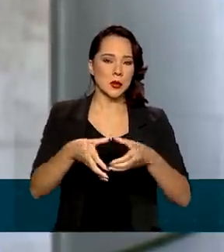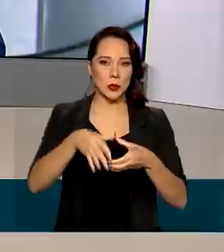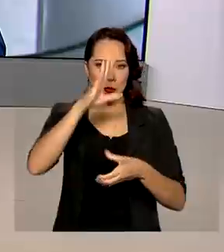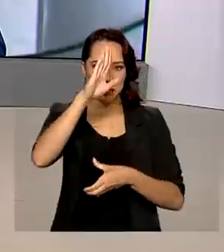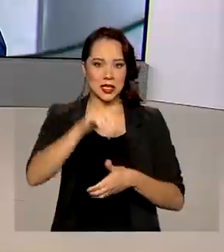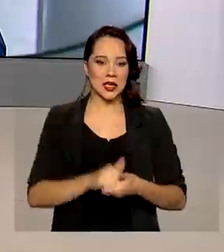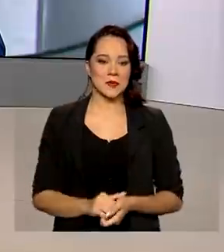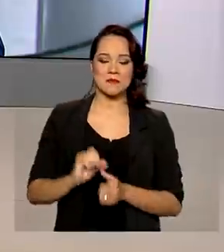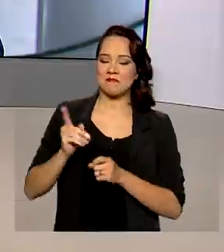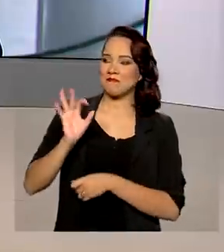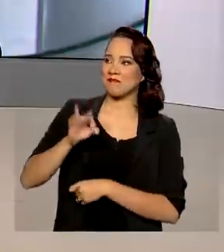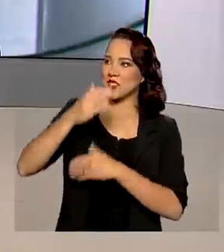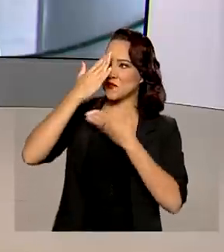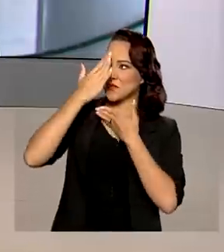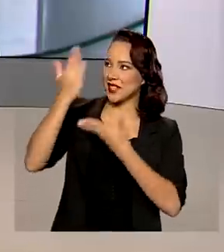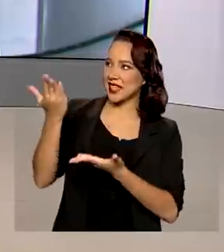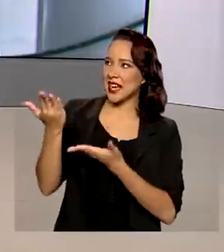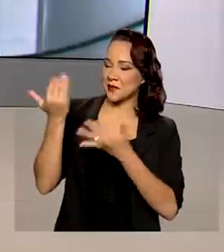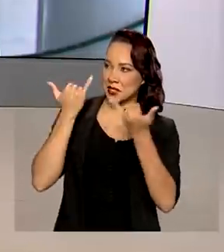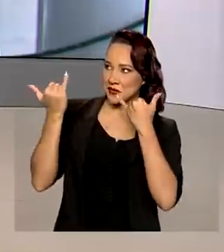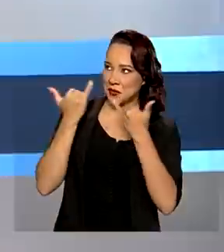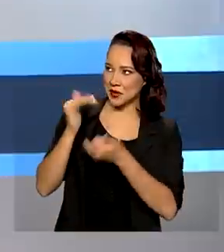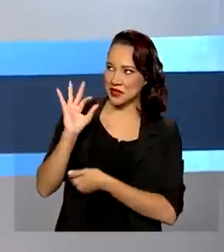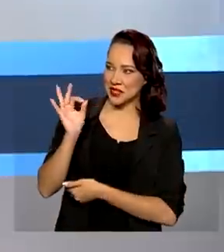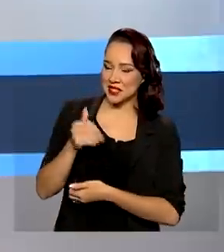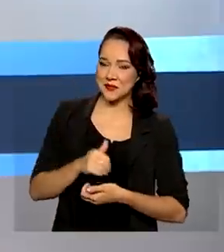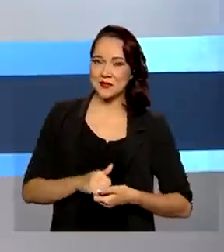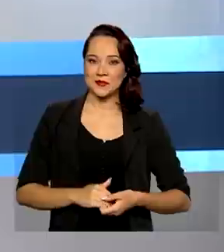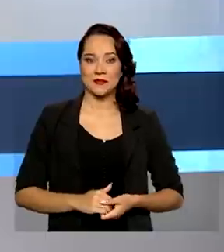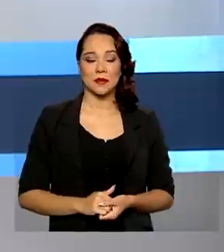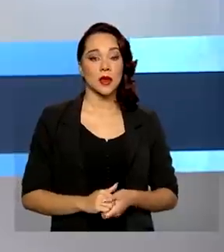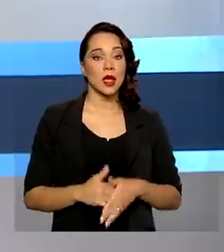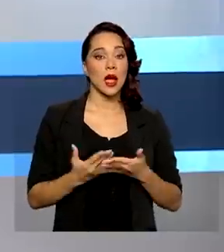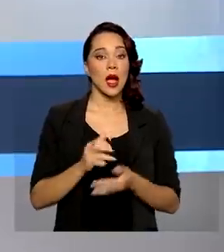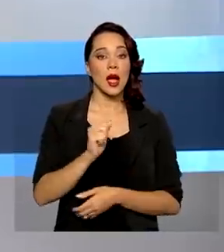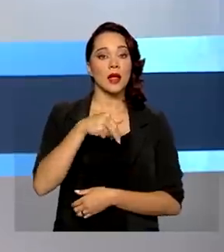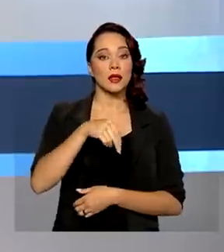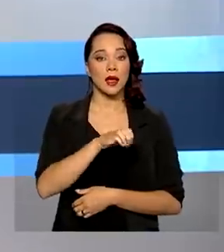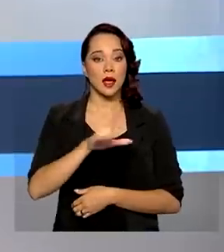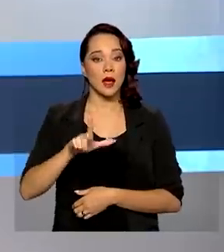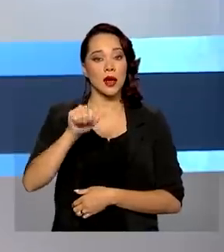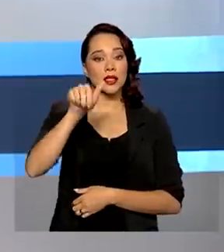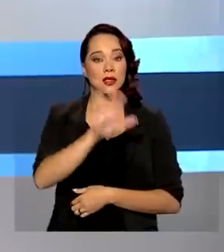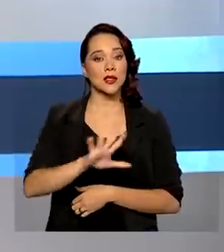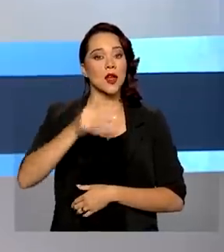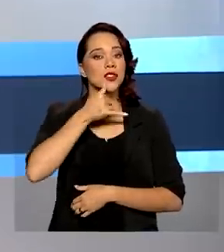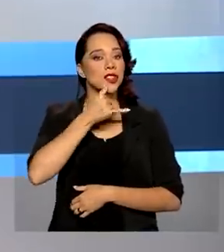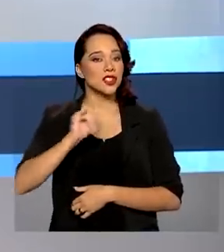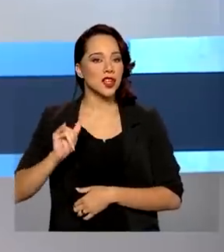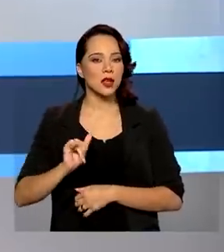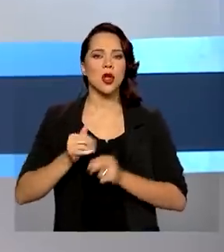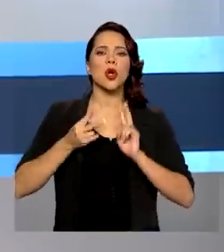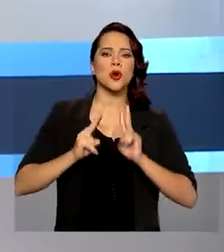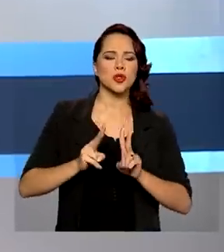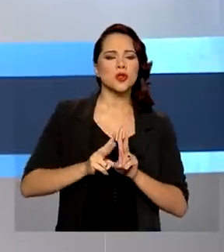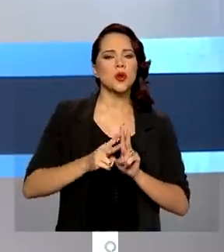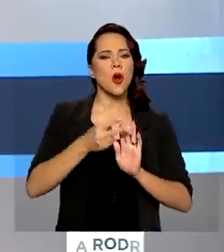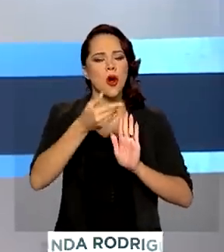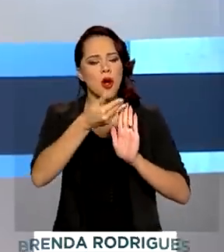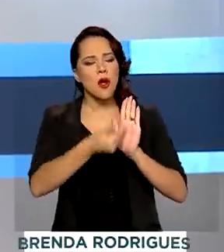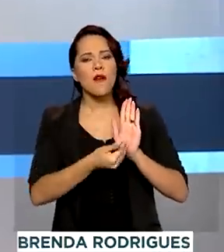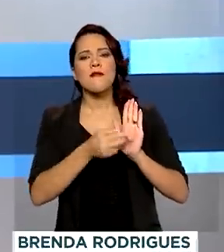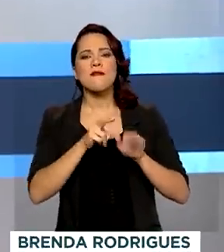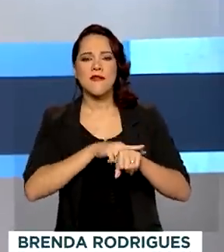Renata. Tá certo, Glauco. Muito obrigada pelas suas informações. E olha, a ANEEL, a Agência Nacional de Energia Elétrica, manteve a bandeira